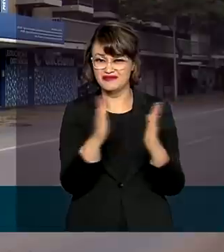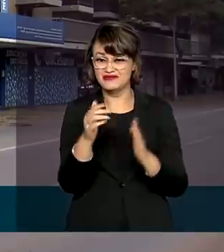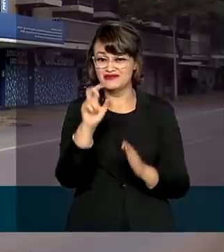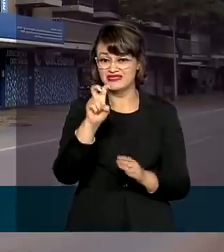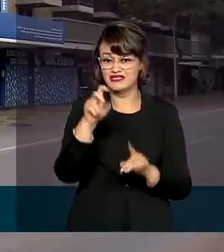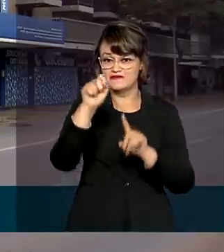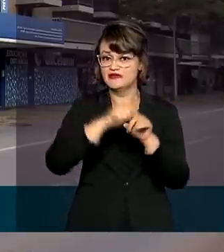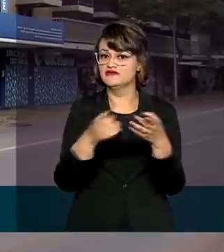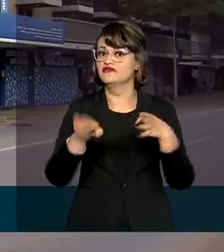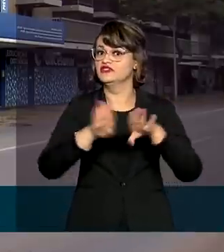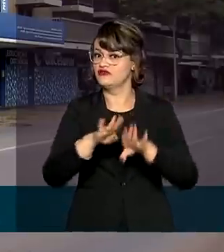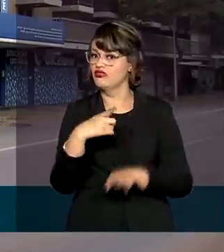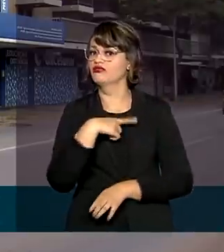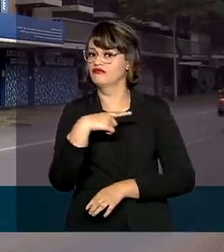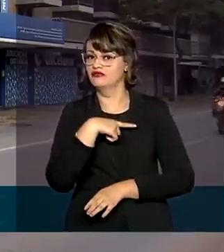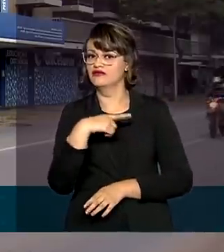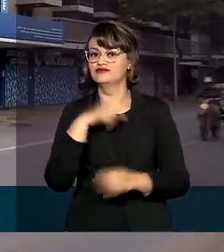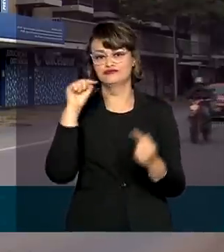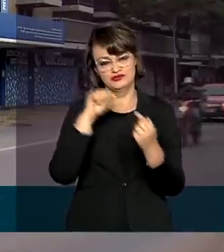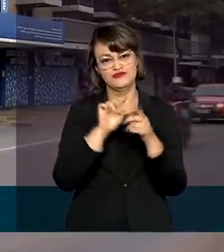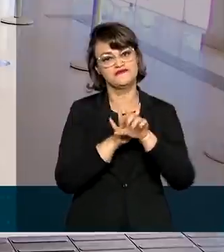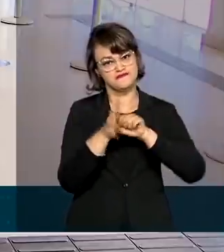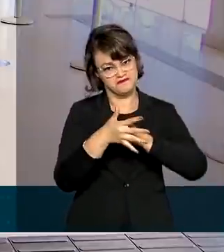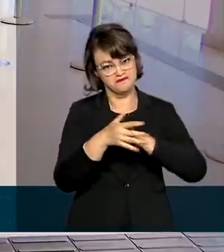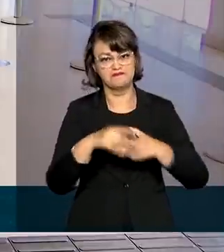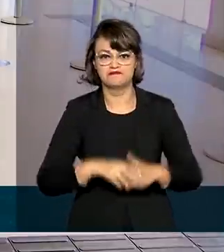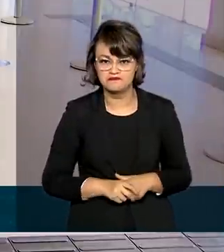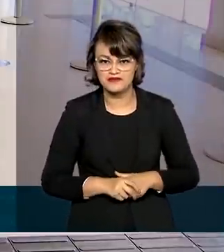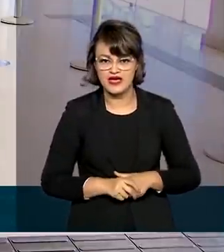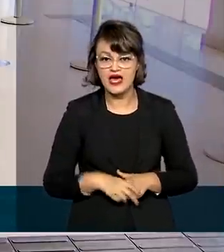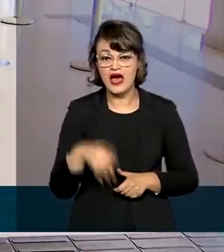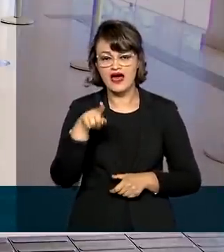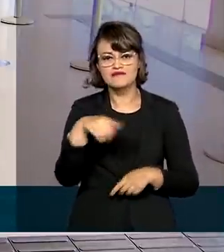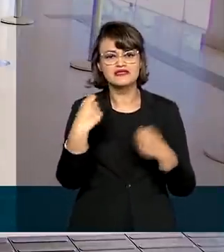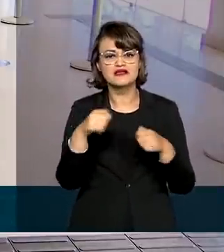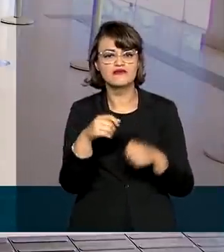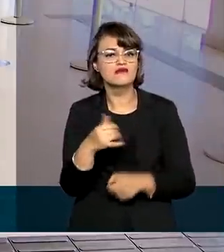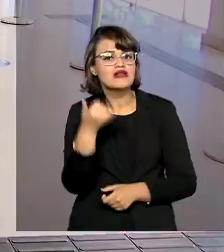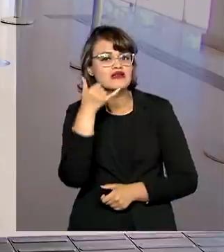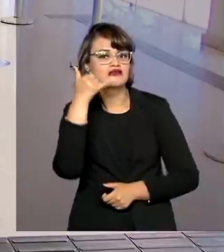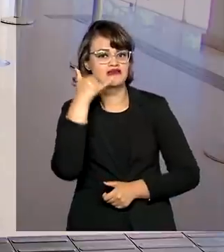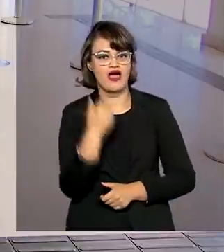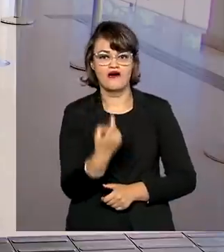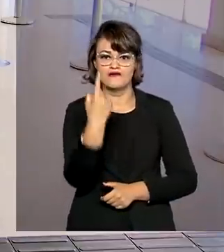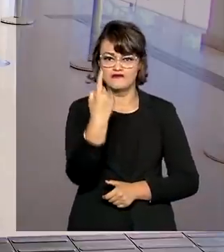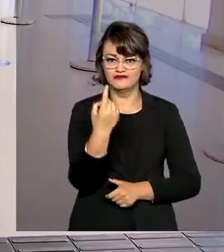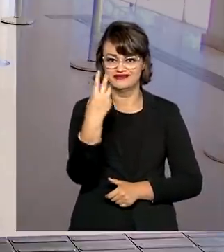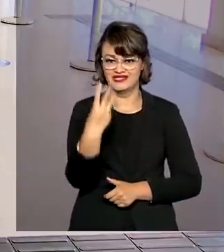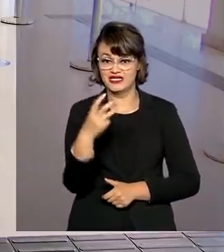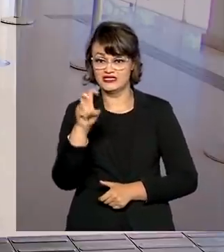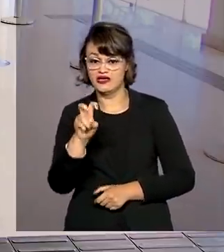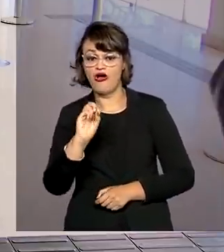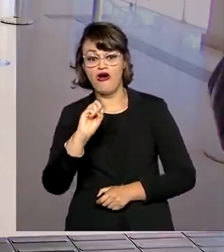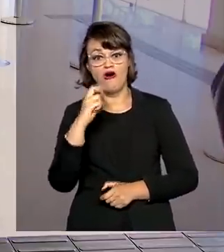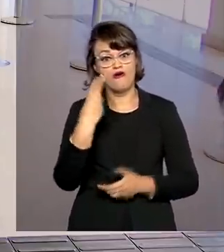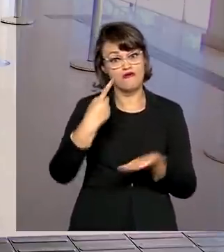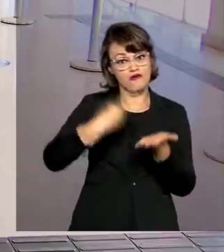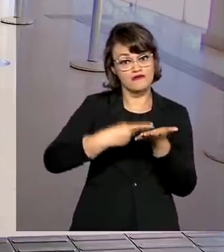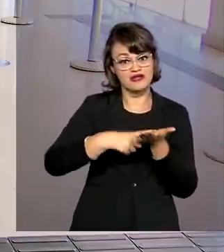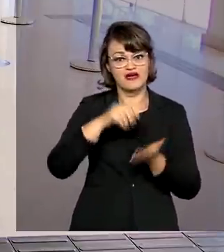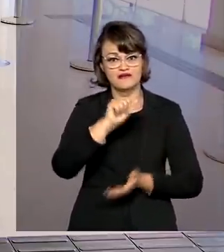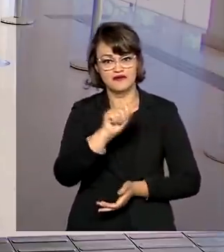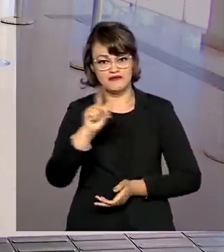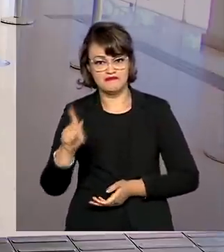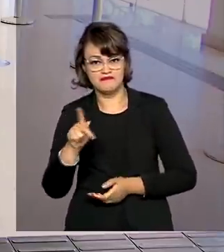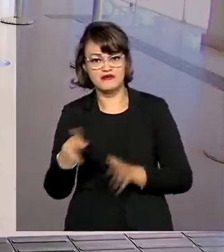cinco meses fechadas por causa da pandemia. Para isso, ele deve ligar para o 135 ou agendar pelo aplicativo